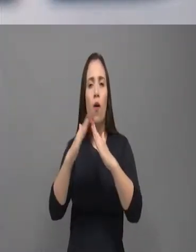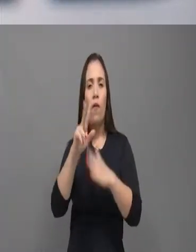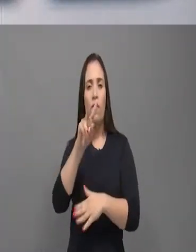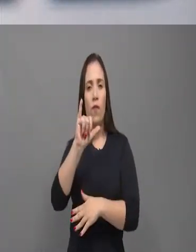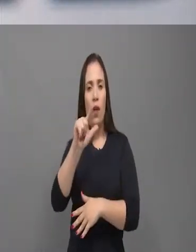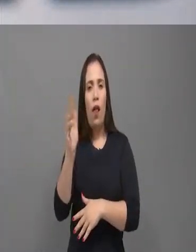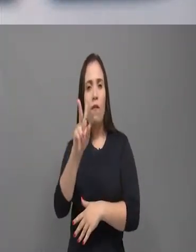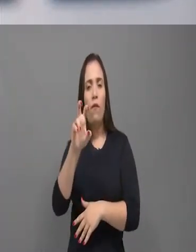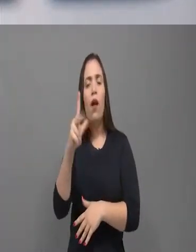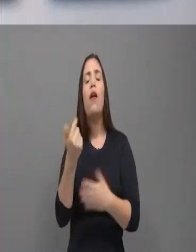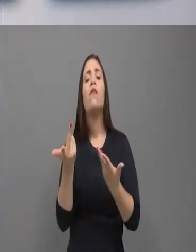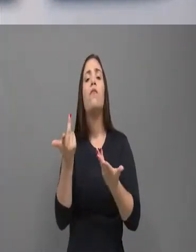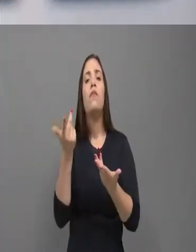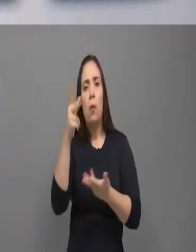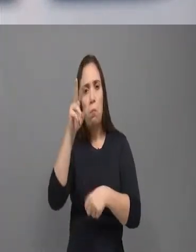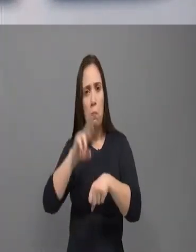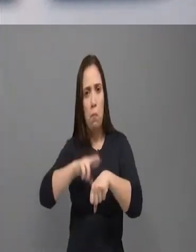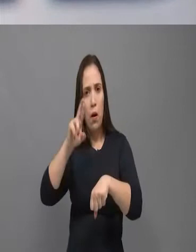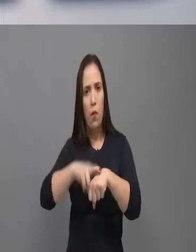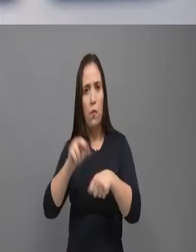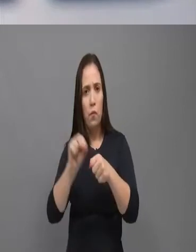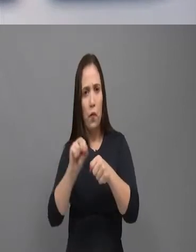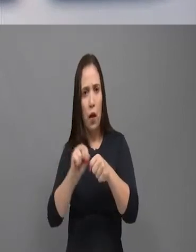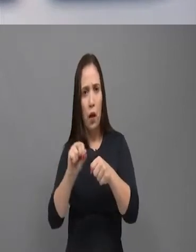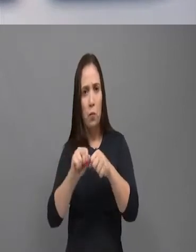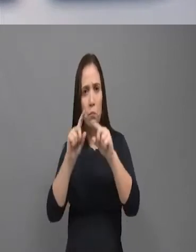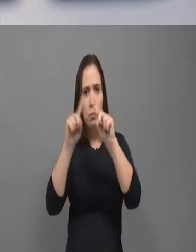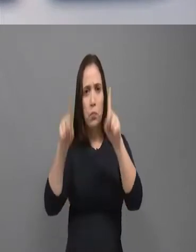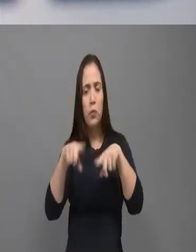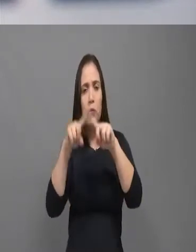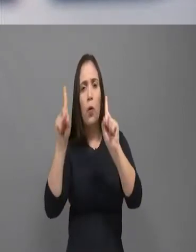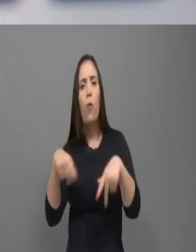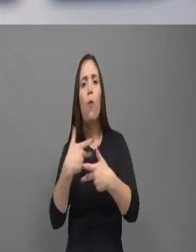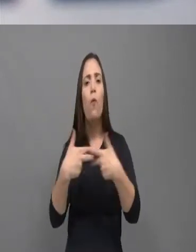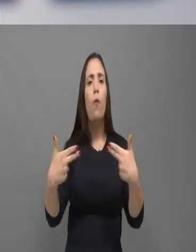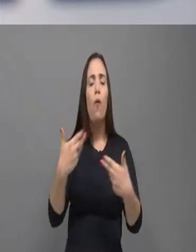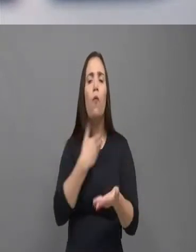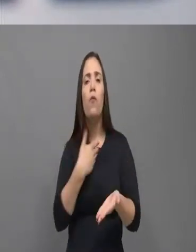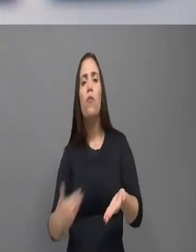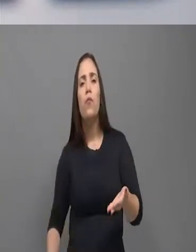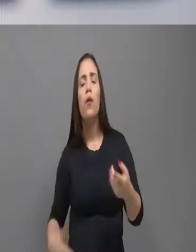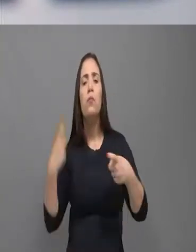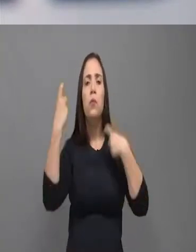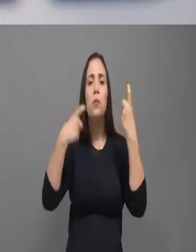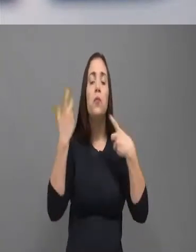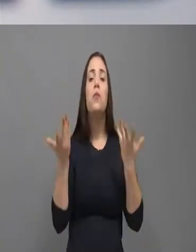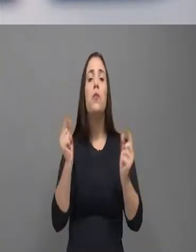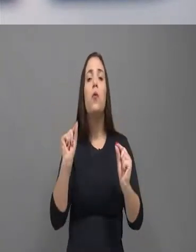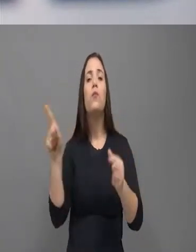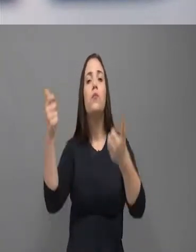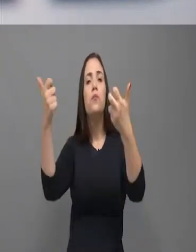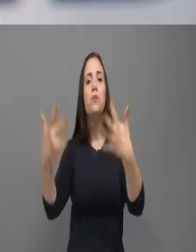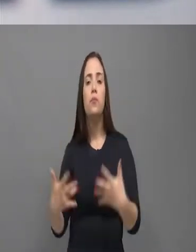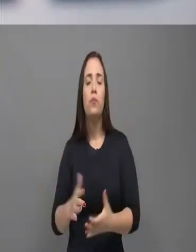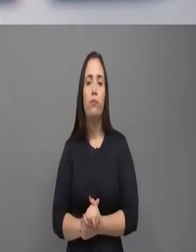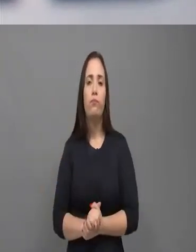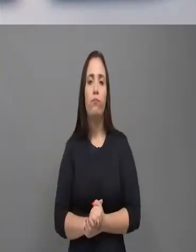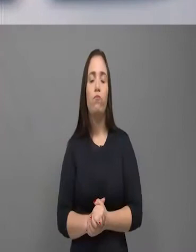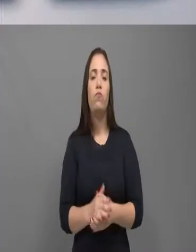porque lá, quando eu cheguei, em 81, eu não era, eu não tinha nem assim,